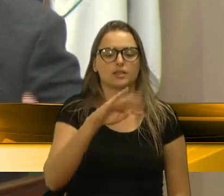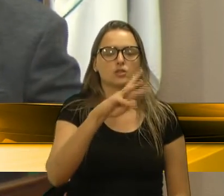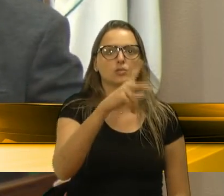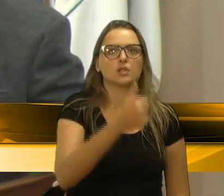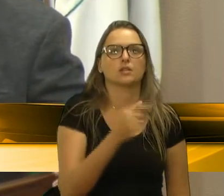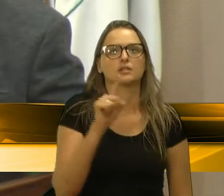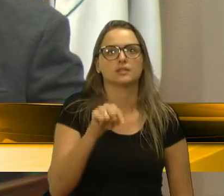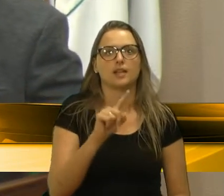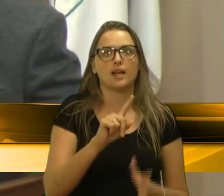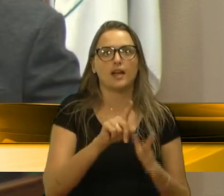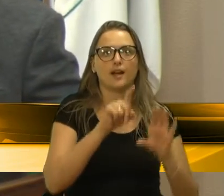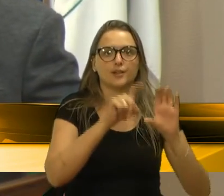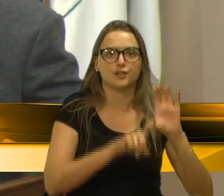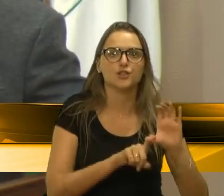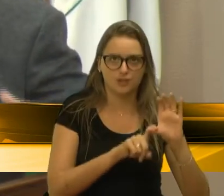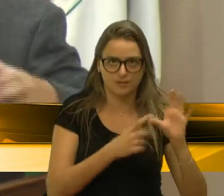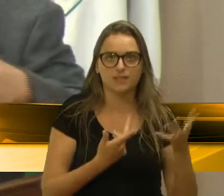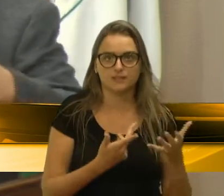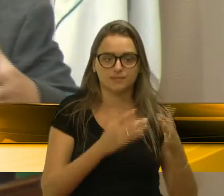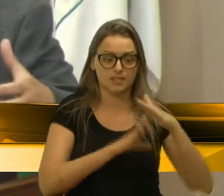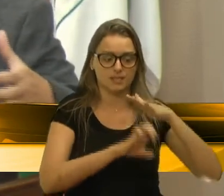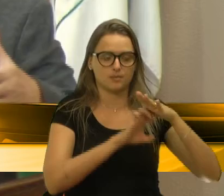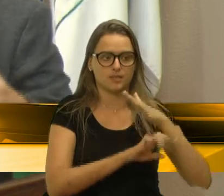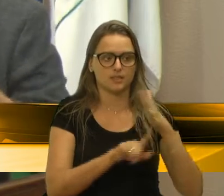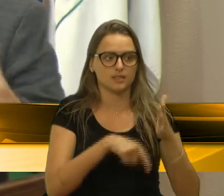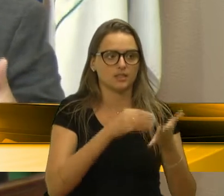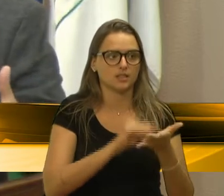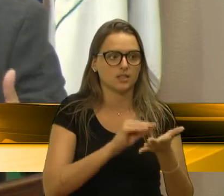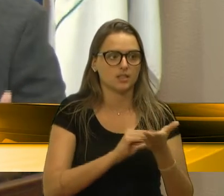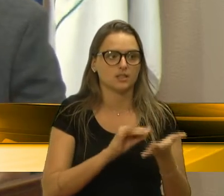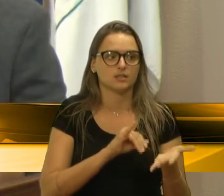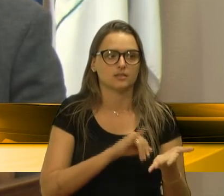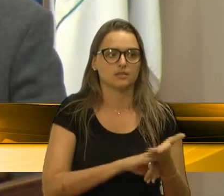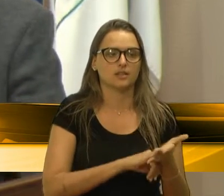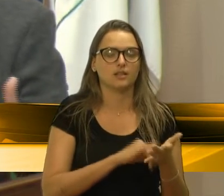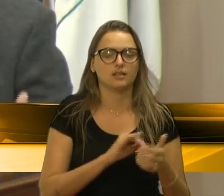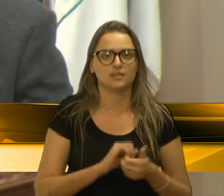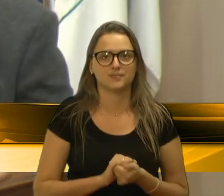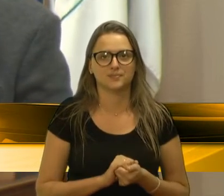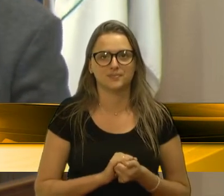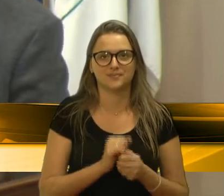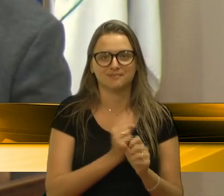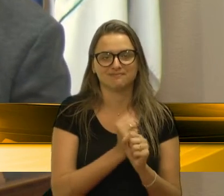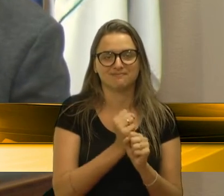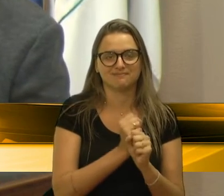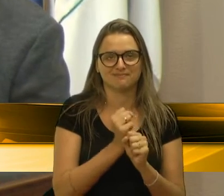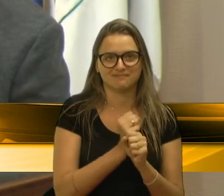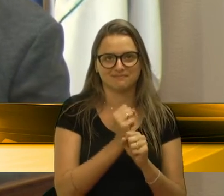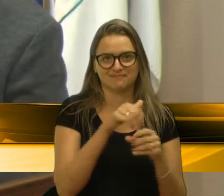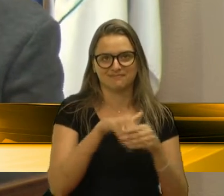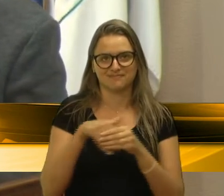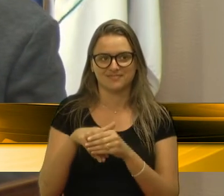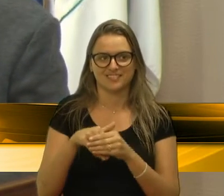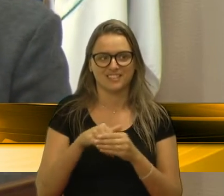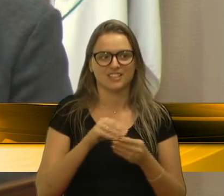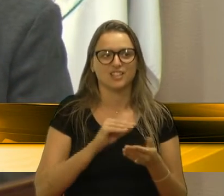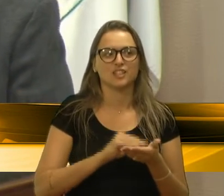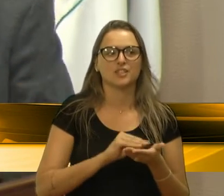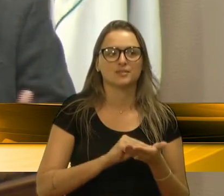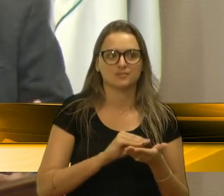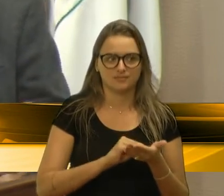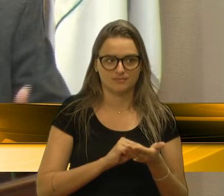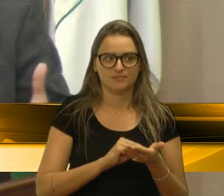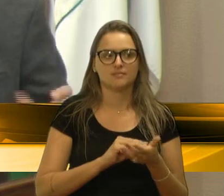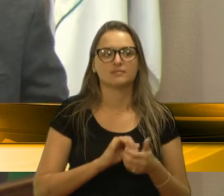do Manhabosco, só em dívida ativa. Então, não sei se talvez em ano eleitoral se possa fazer um refis, não pode, mas,